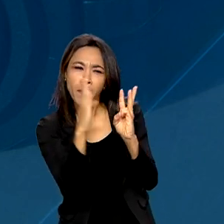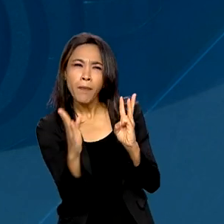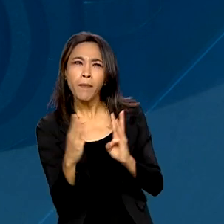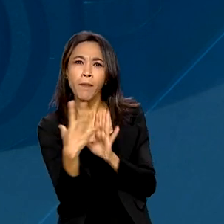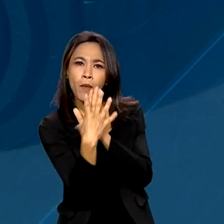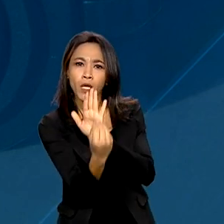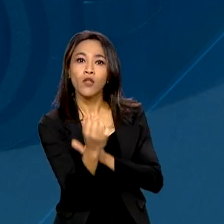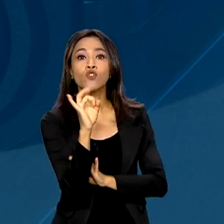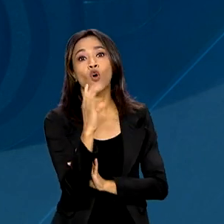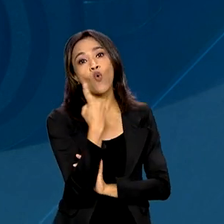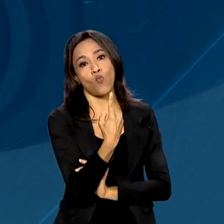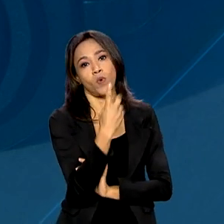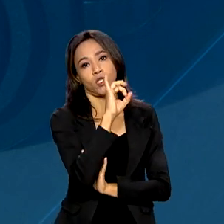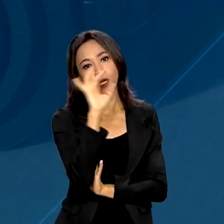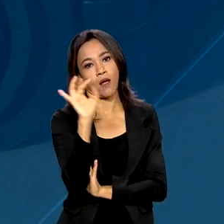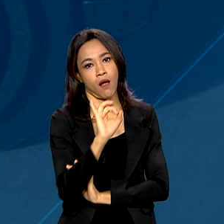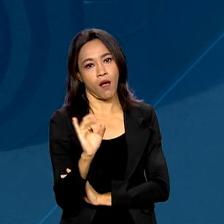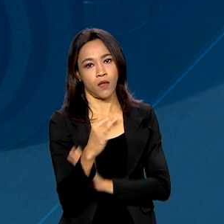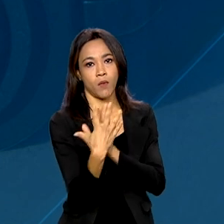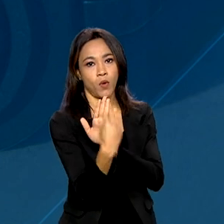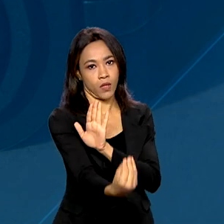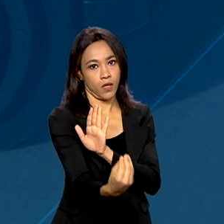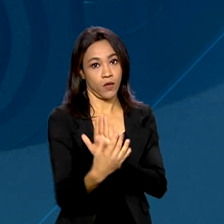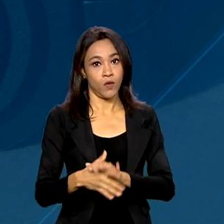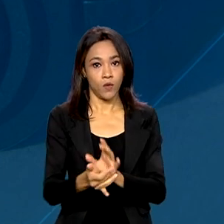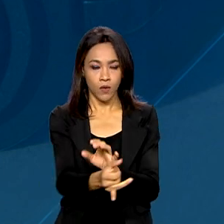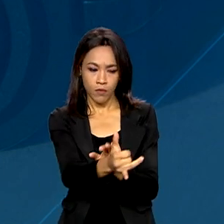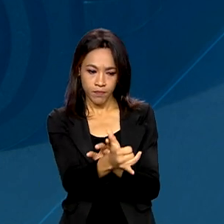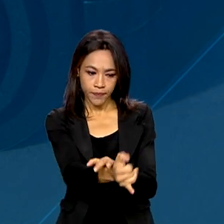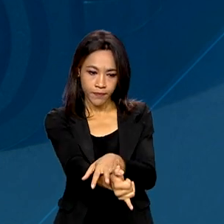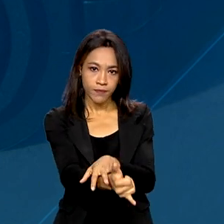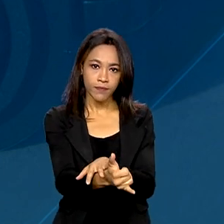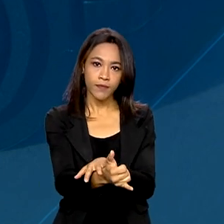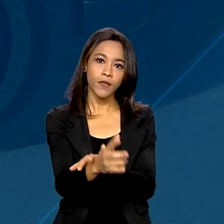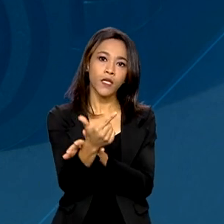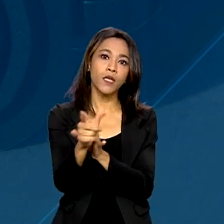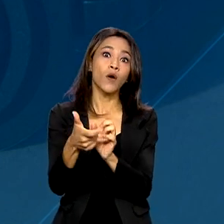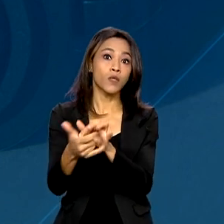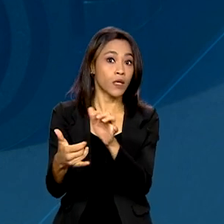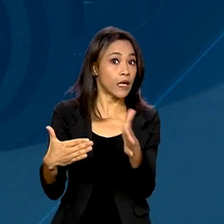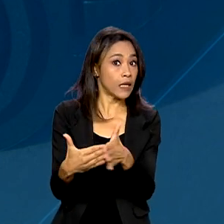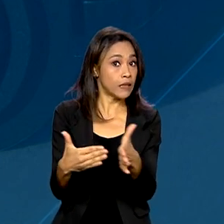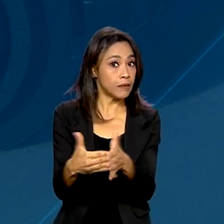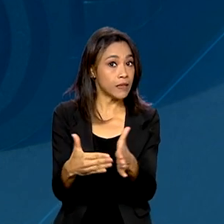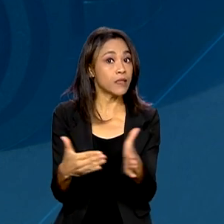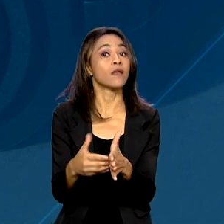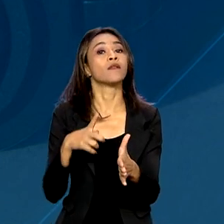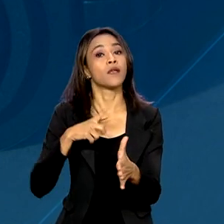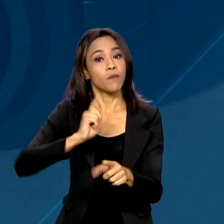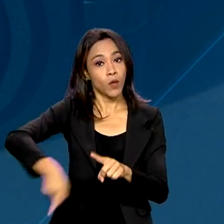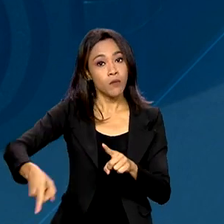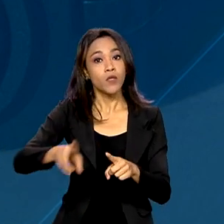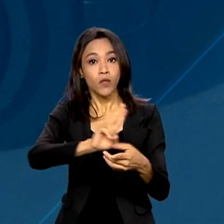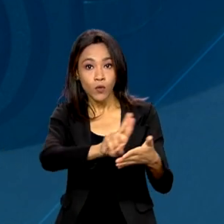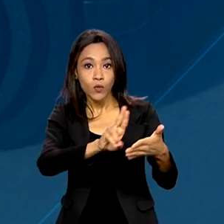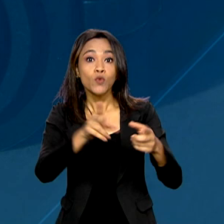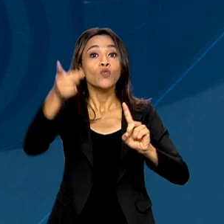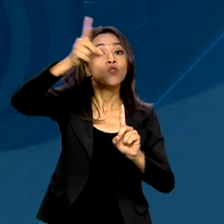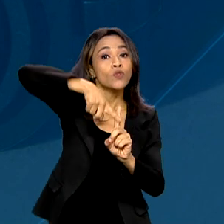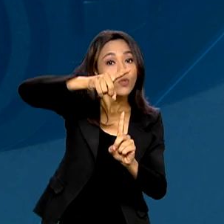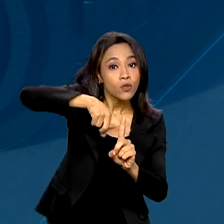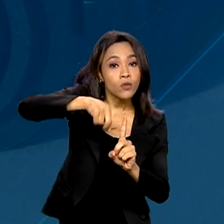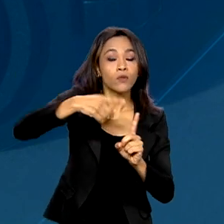ter uma de cada modelo. As automáticas e de calibre de uso restrito continuam proibidas. Os atiradores